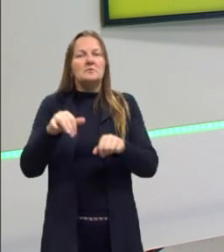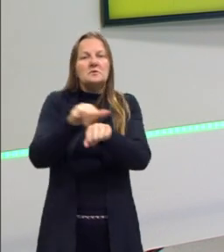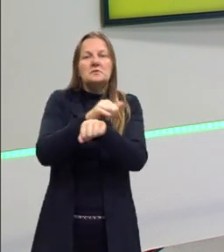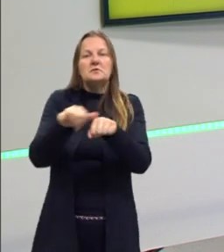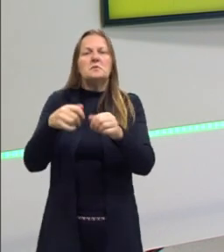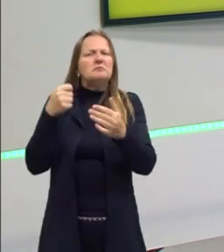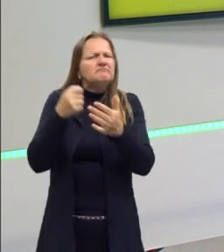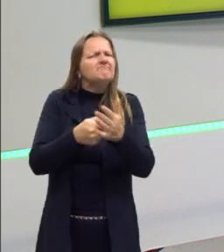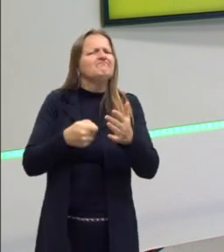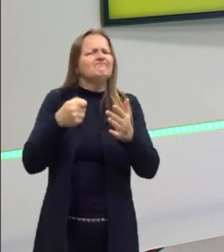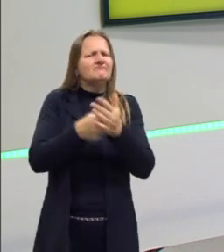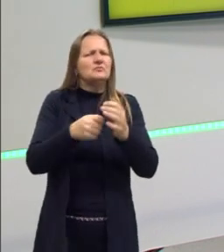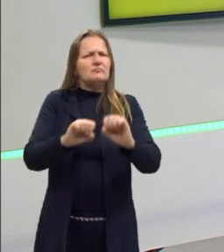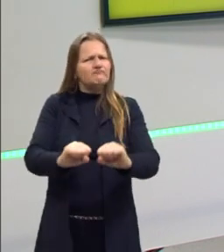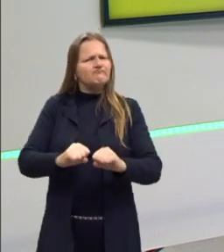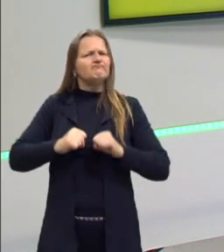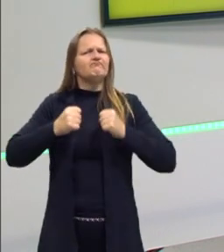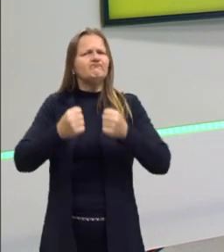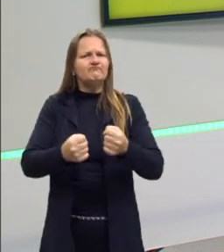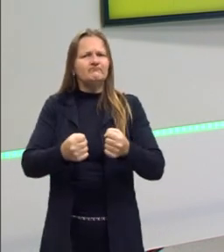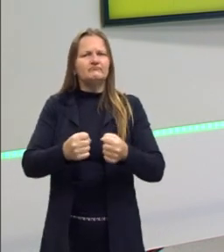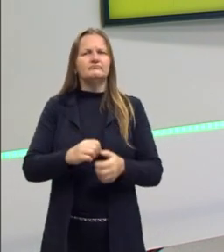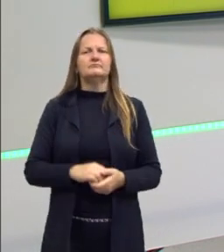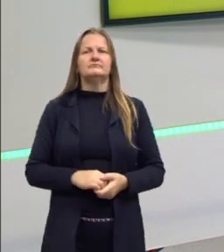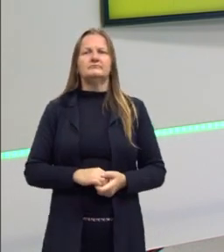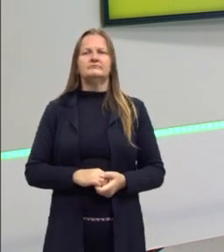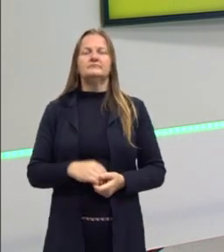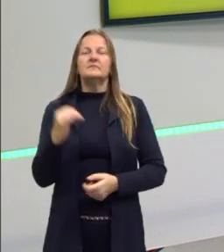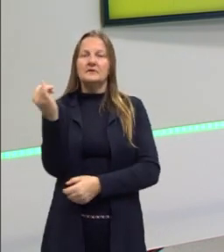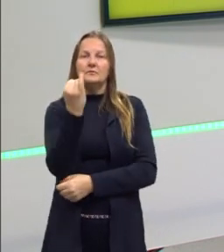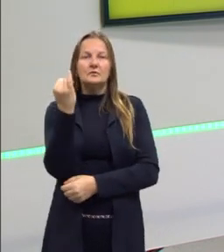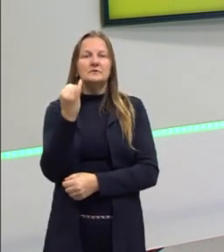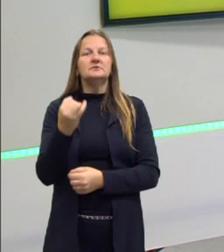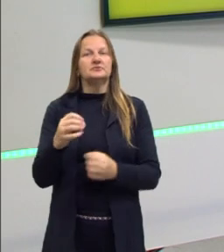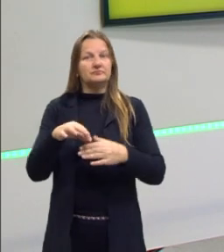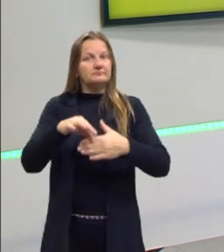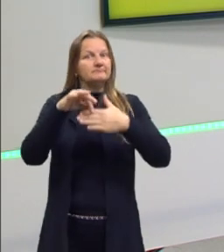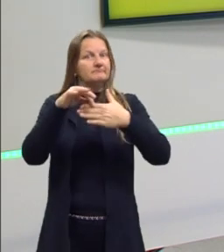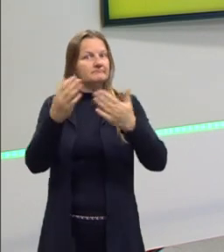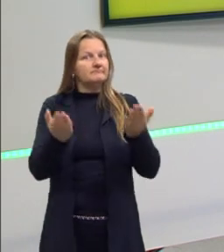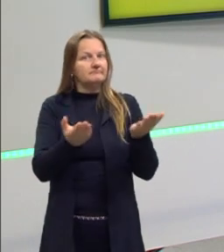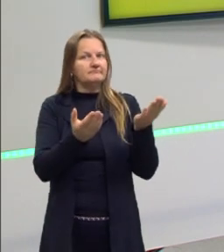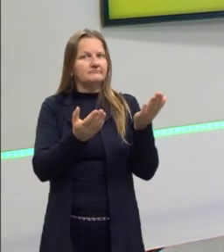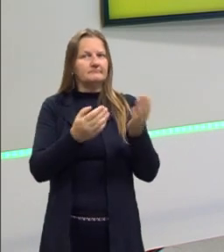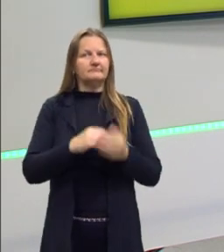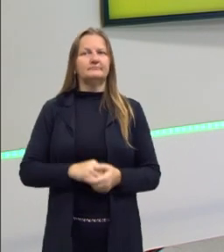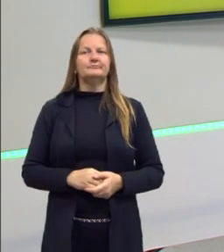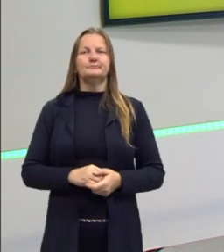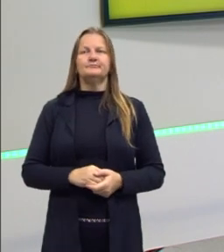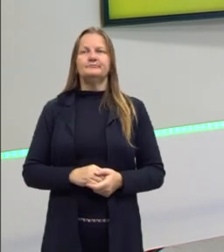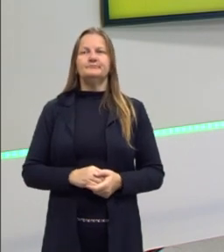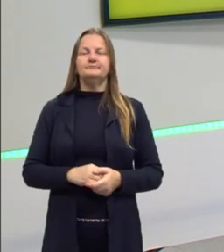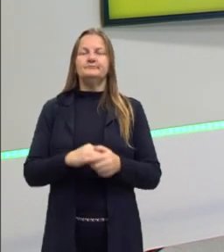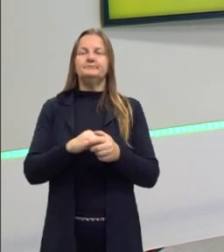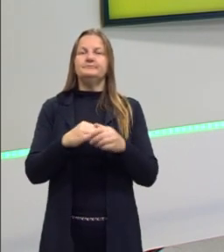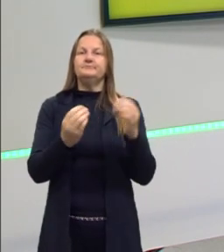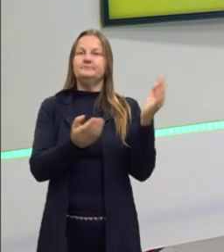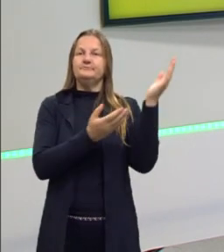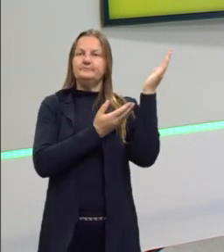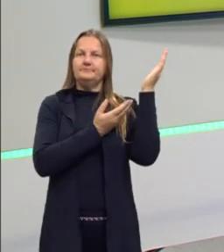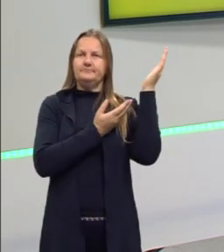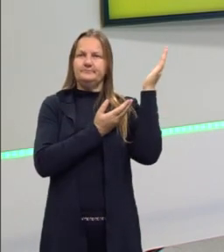muita luta, com muita resistência. Isso é importante a gente ressaltar, pessoal. No nosso próximo slide, então,